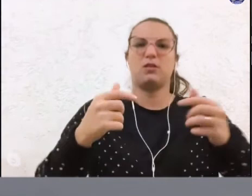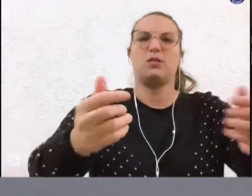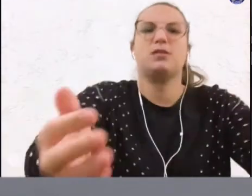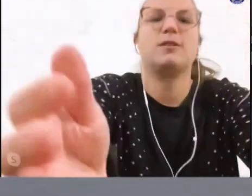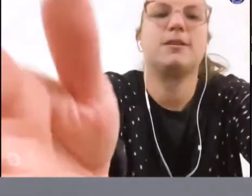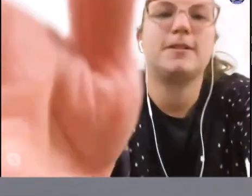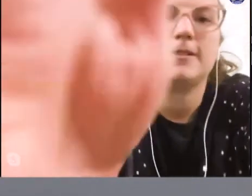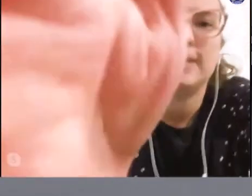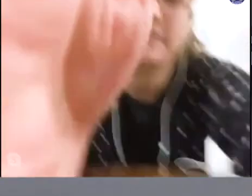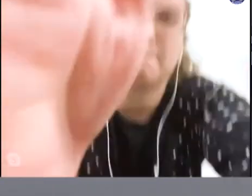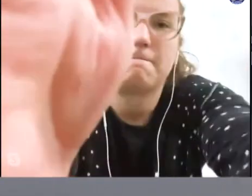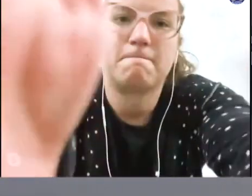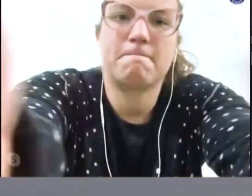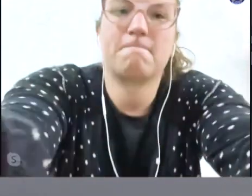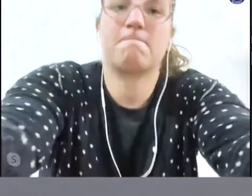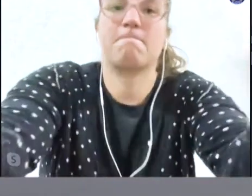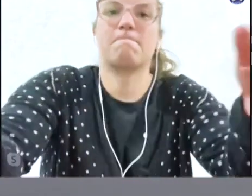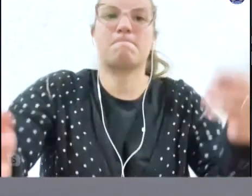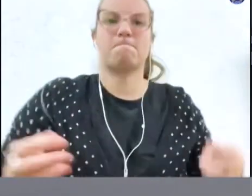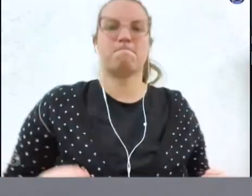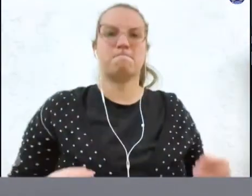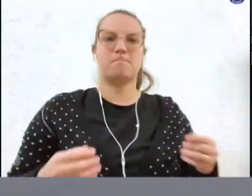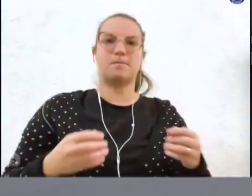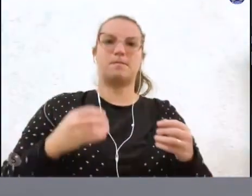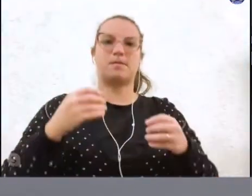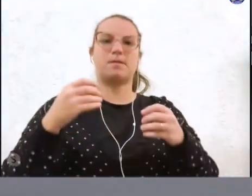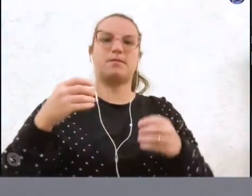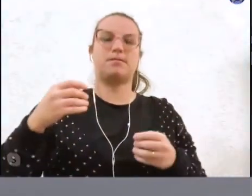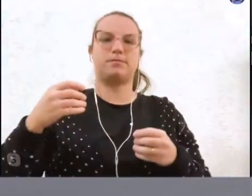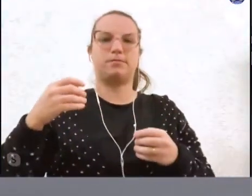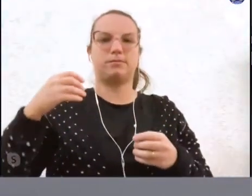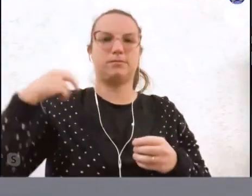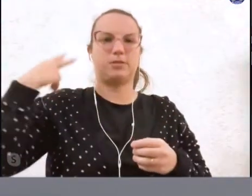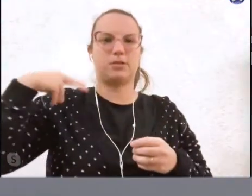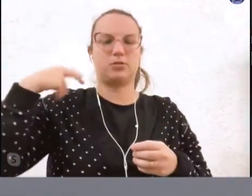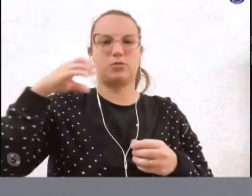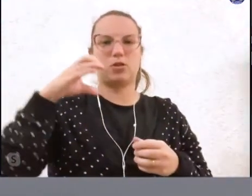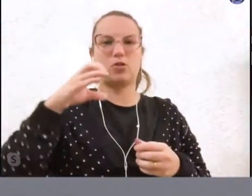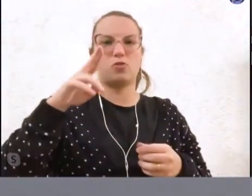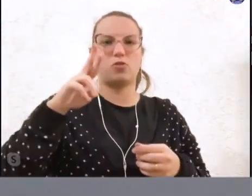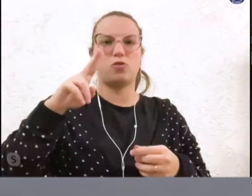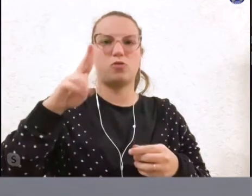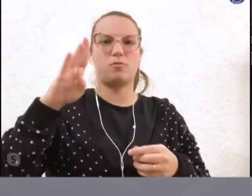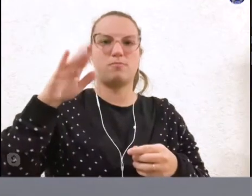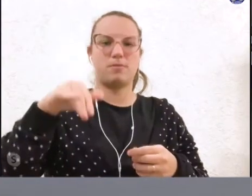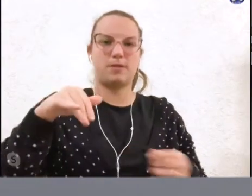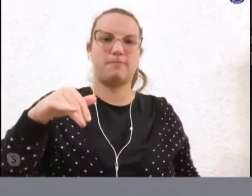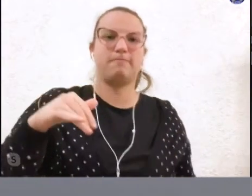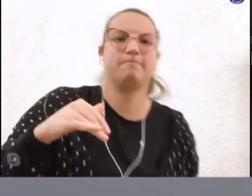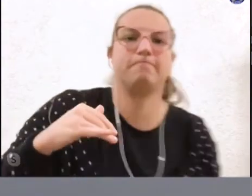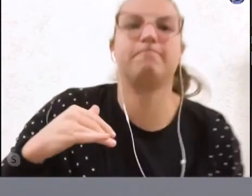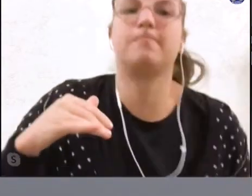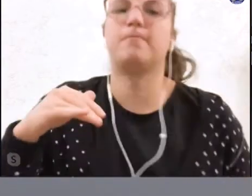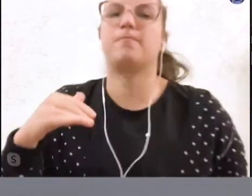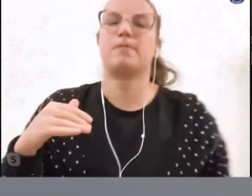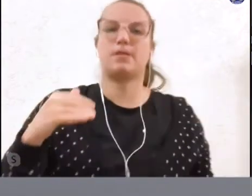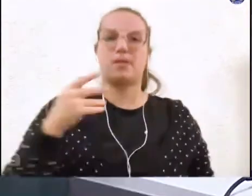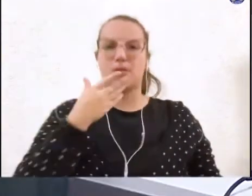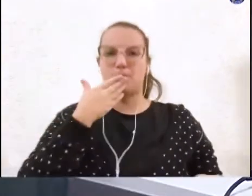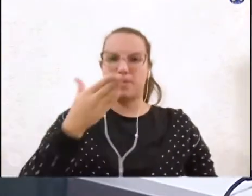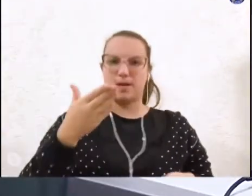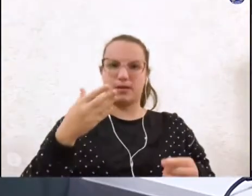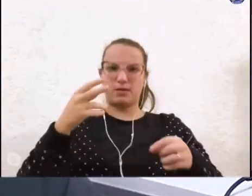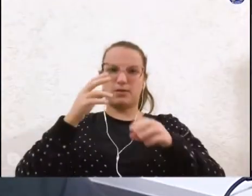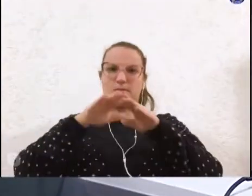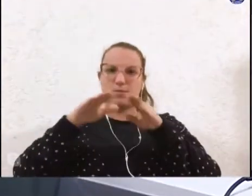peço palavras tem a palavra vereador economia autor do projeto rapidamente peço autorização até para falar aqui da mesa